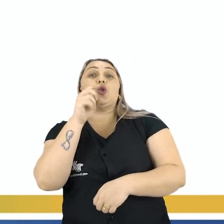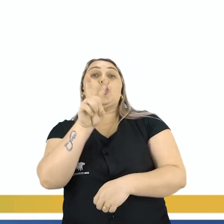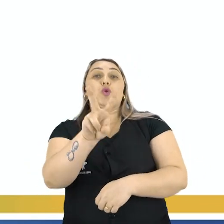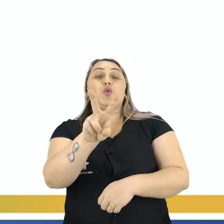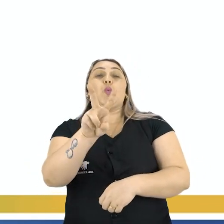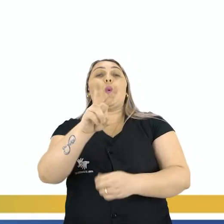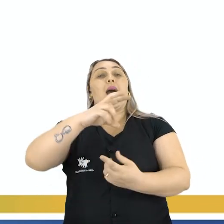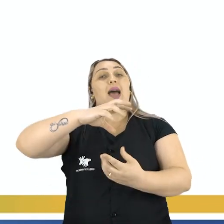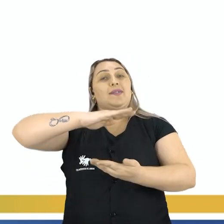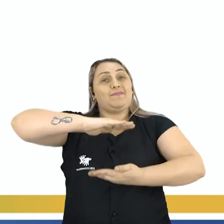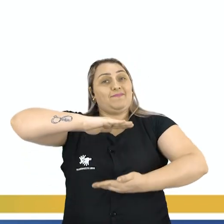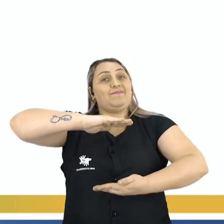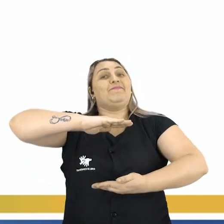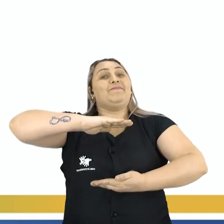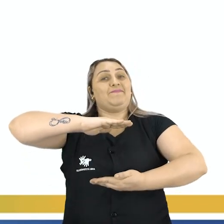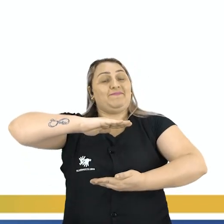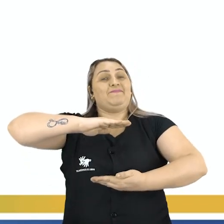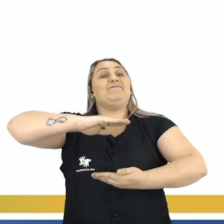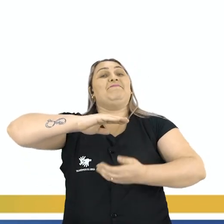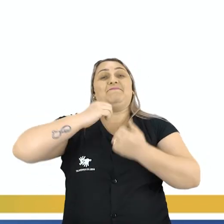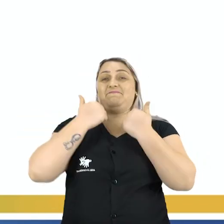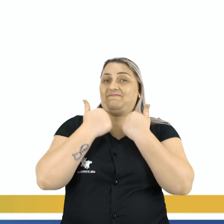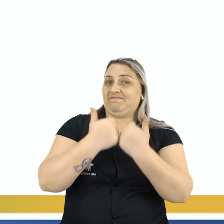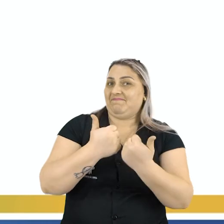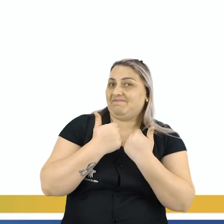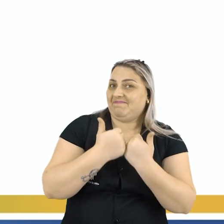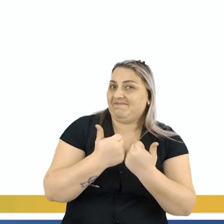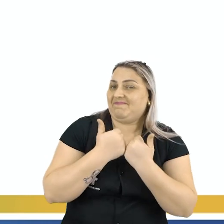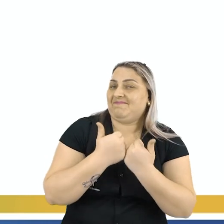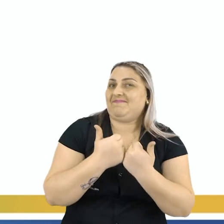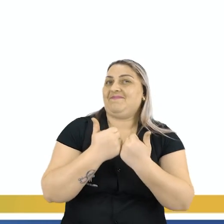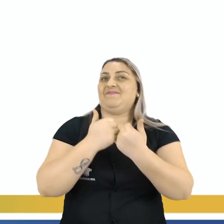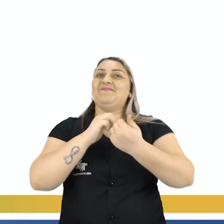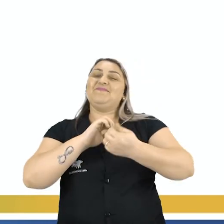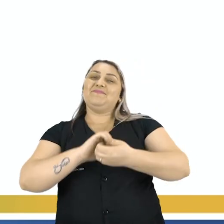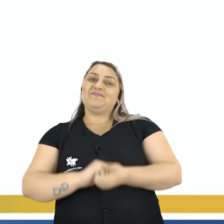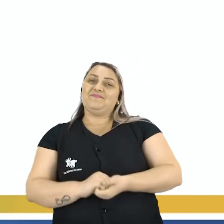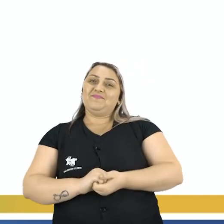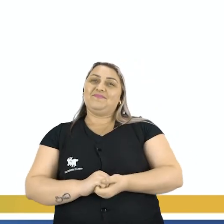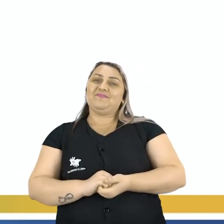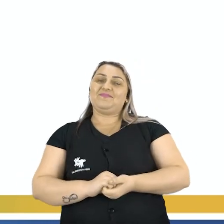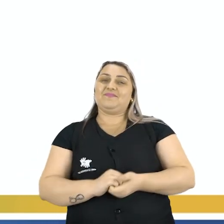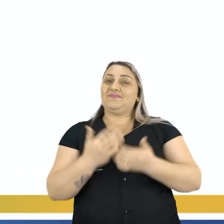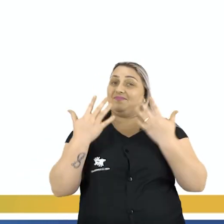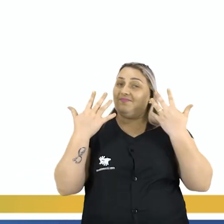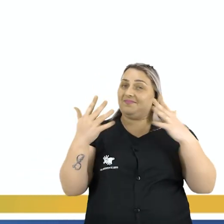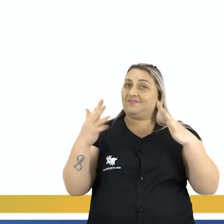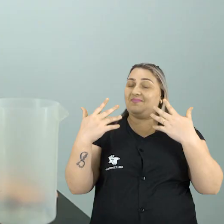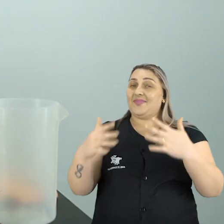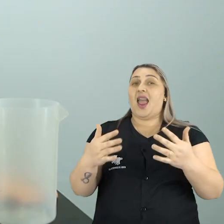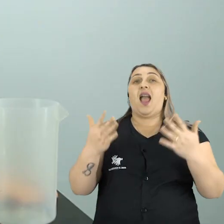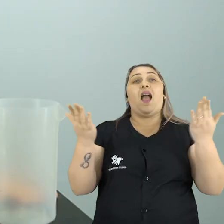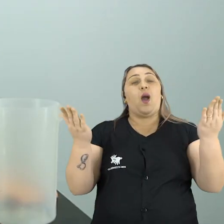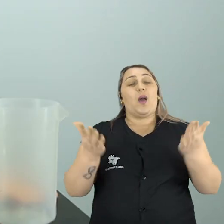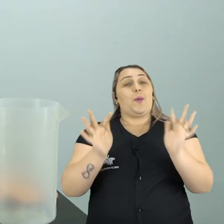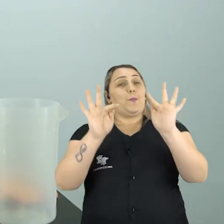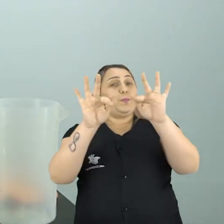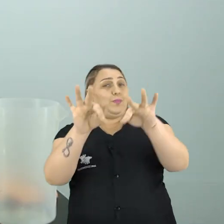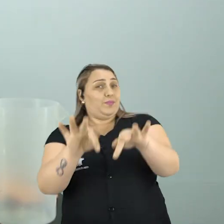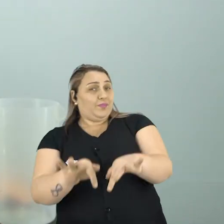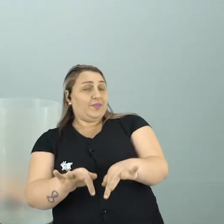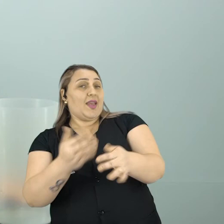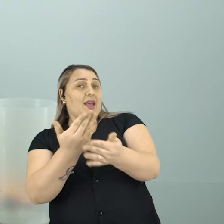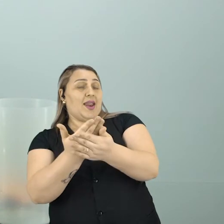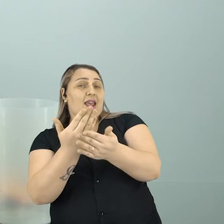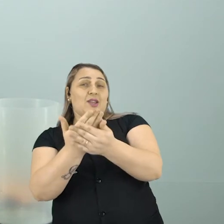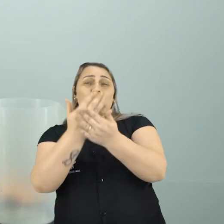Duas garrafas Muito bem Né E nós vamos Finalizar por aqui